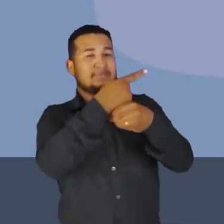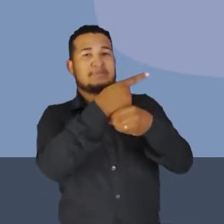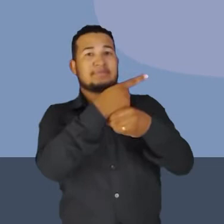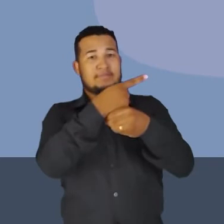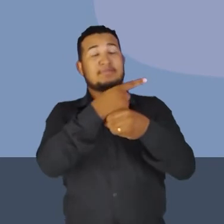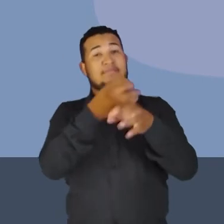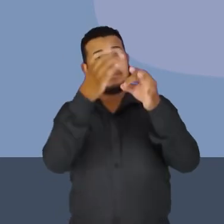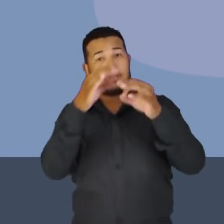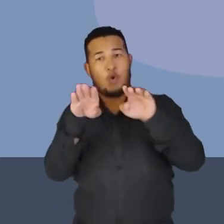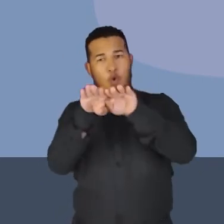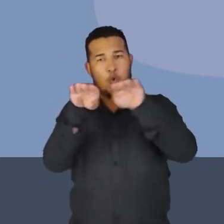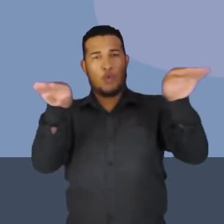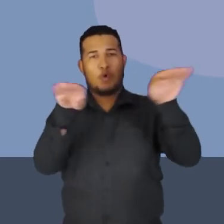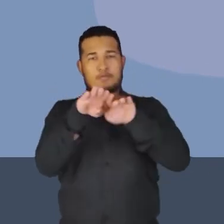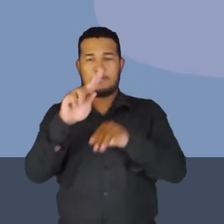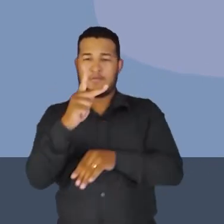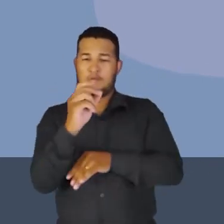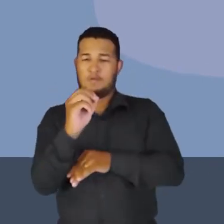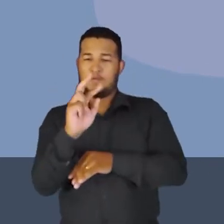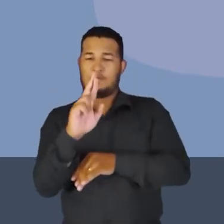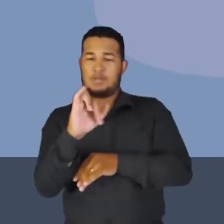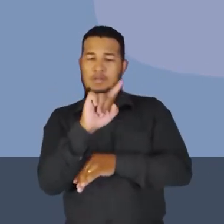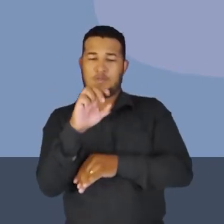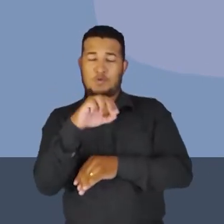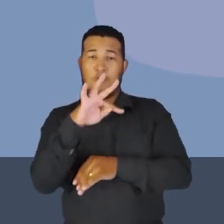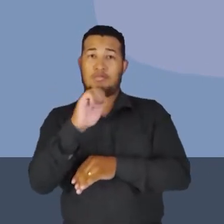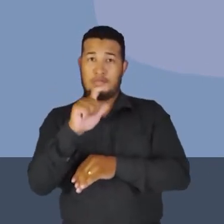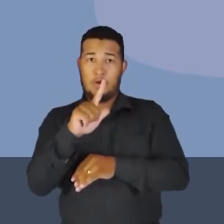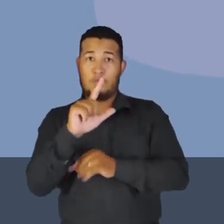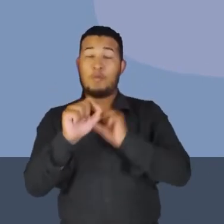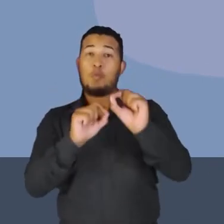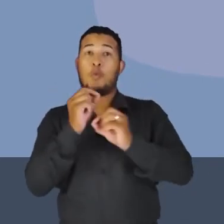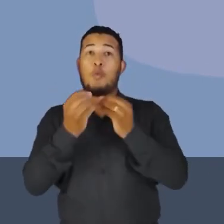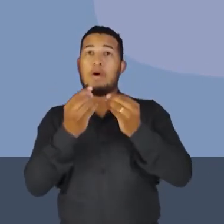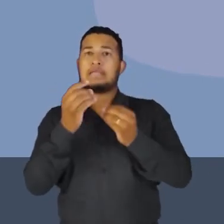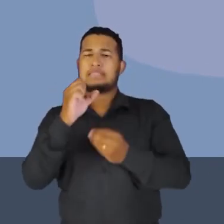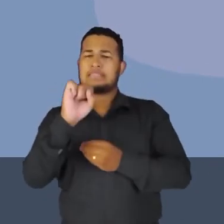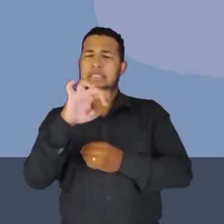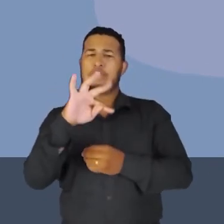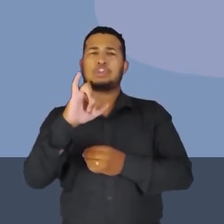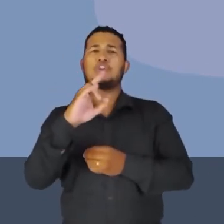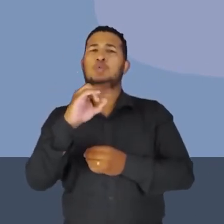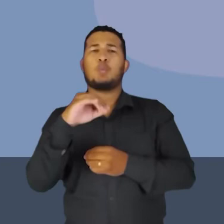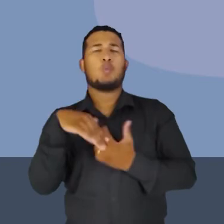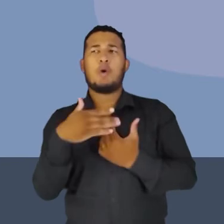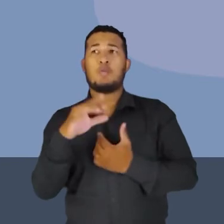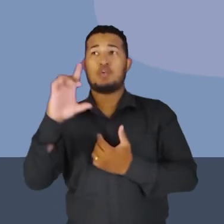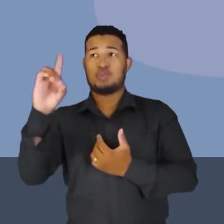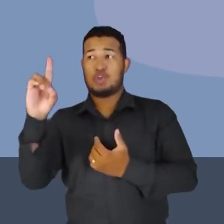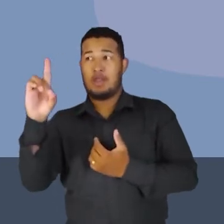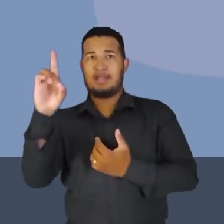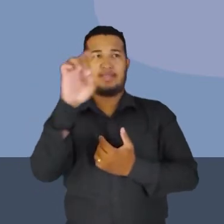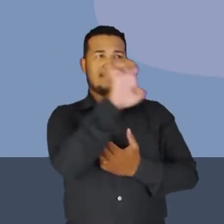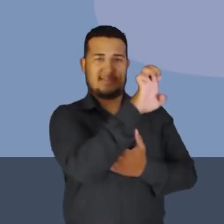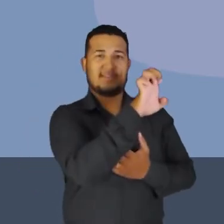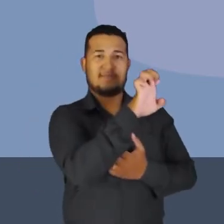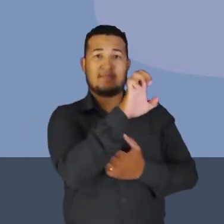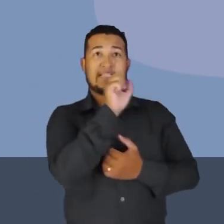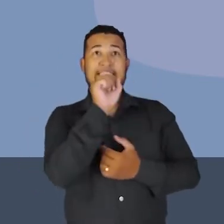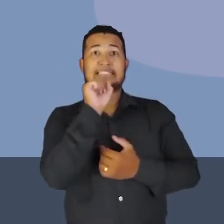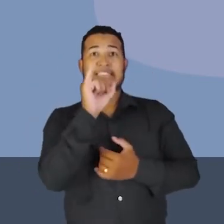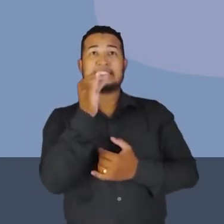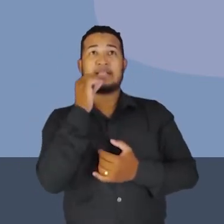horizontal e o sentido seria da direita para a esquerda. Se nós colocássemos uma bússola exatamente